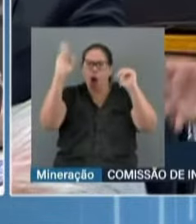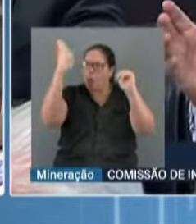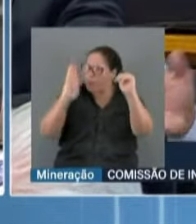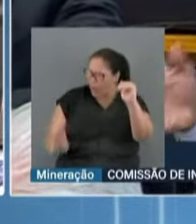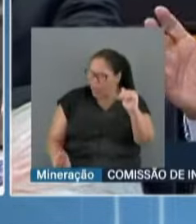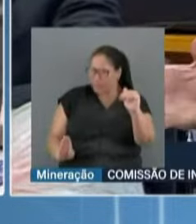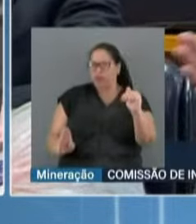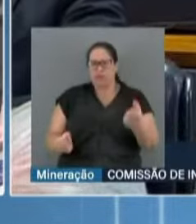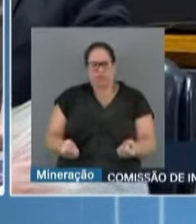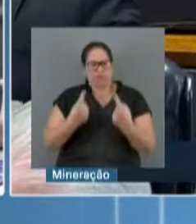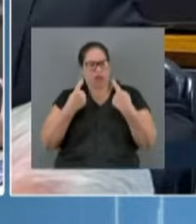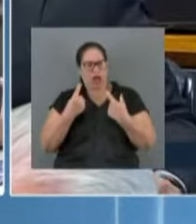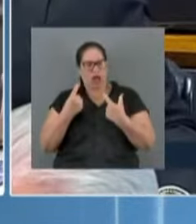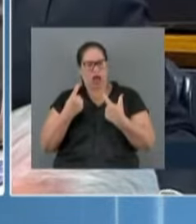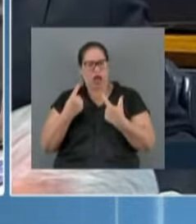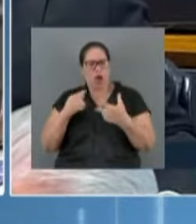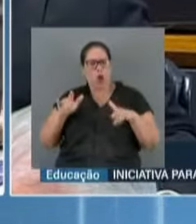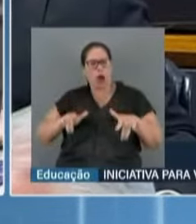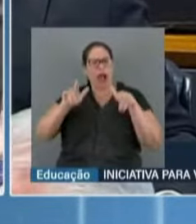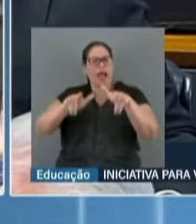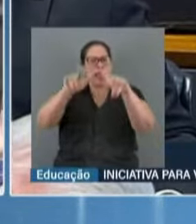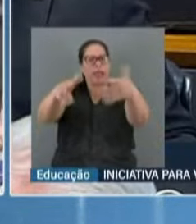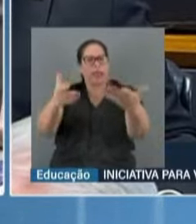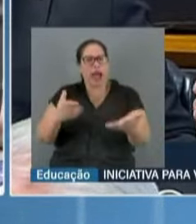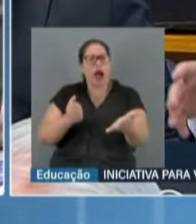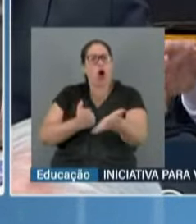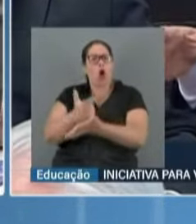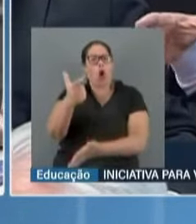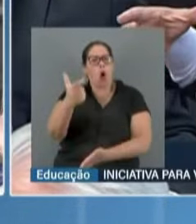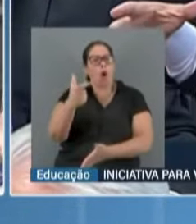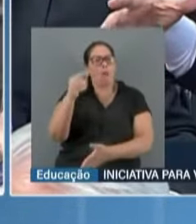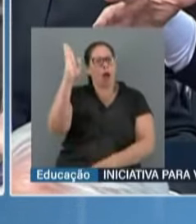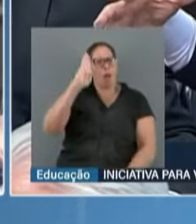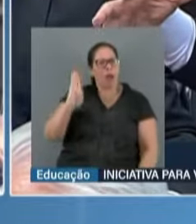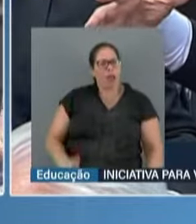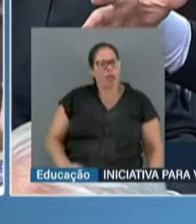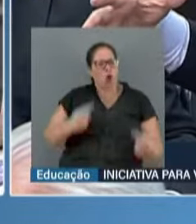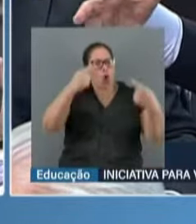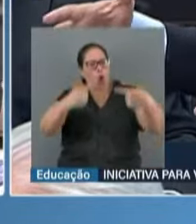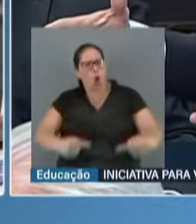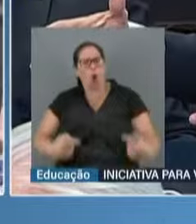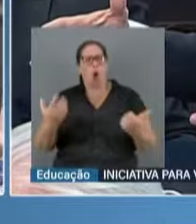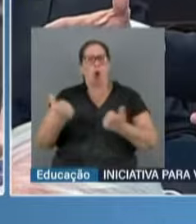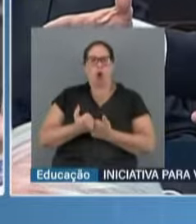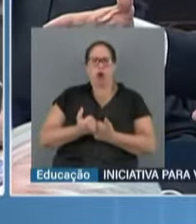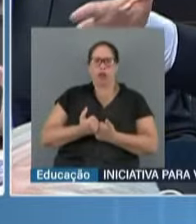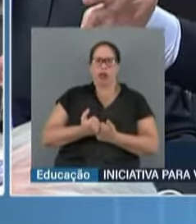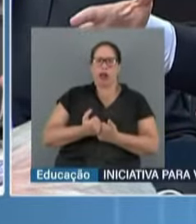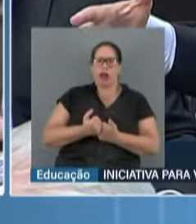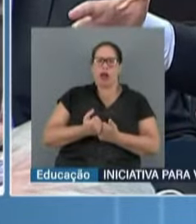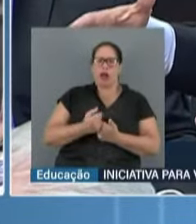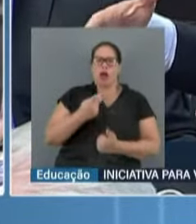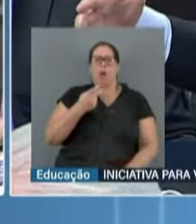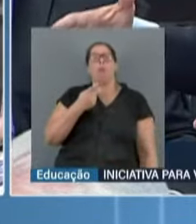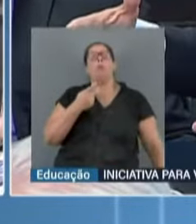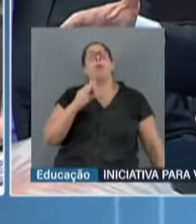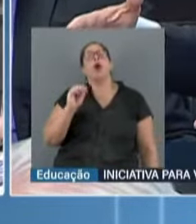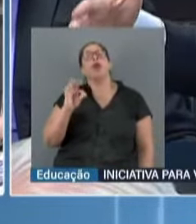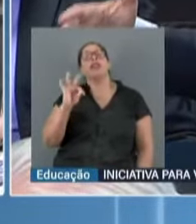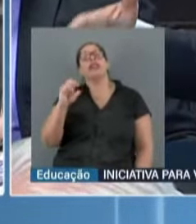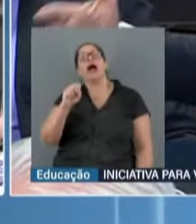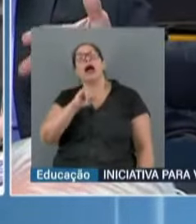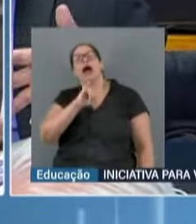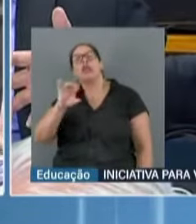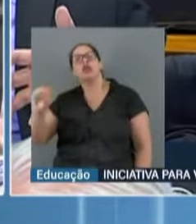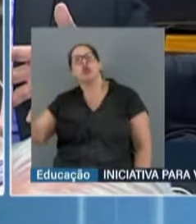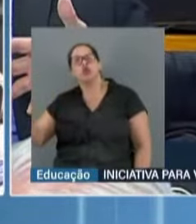caso do Evandro Lins, do Bilac Pinto, do Prado Kelly, que foram políticos e chegaram ao STF.